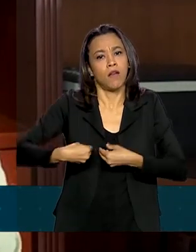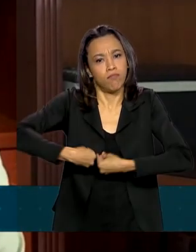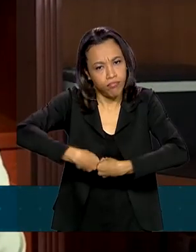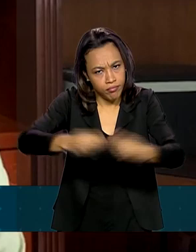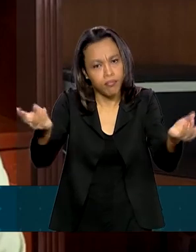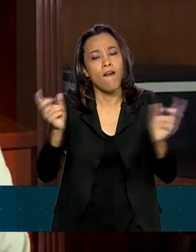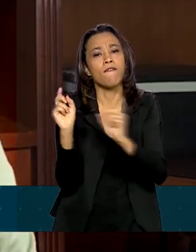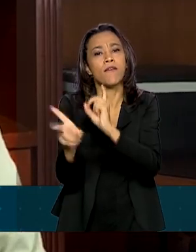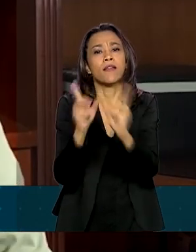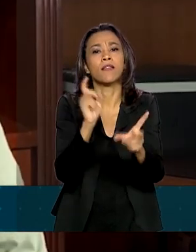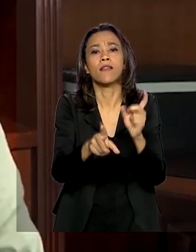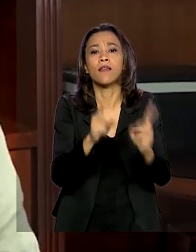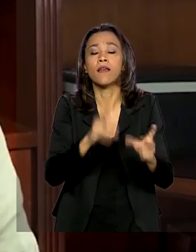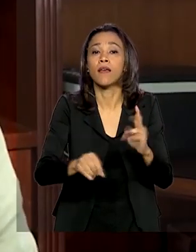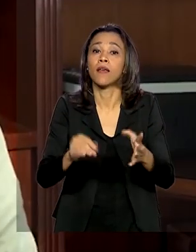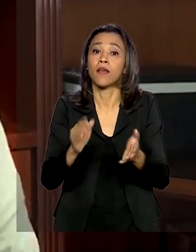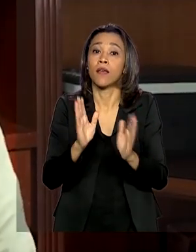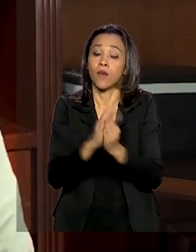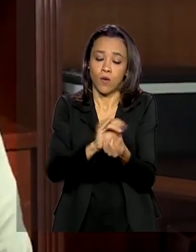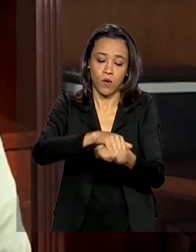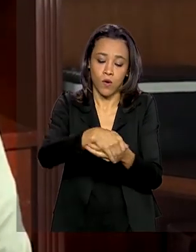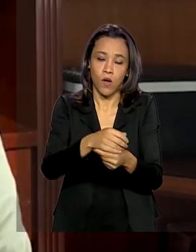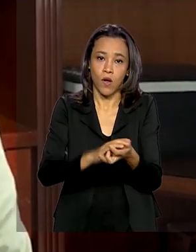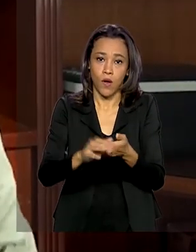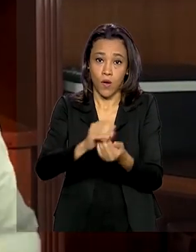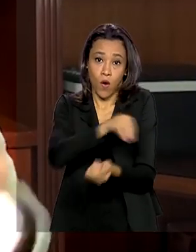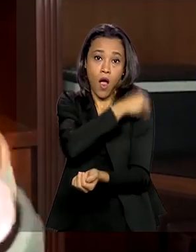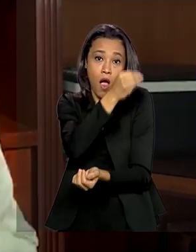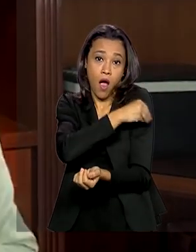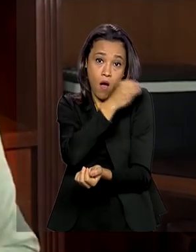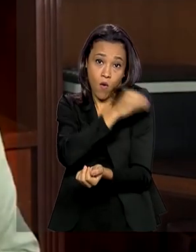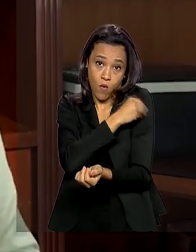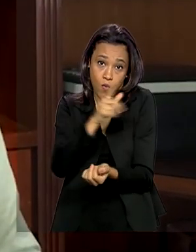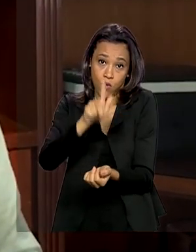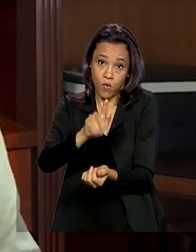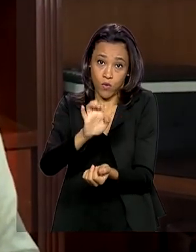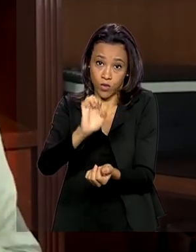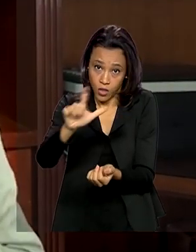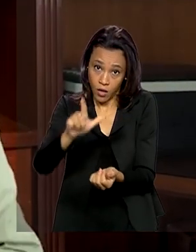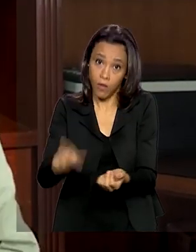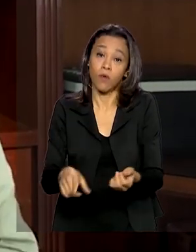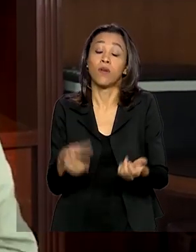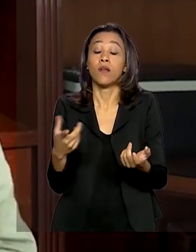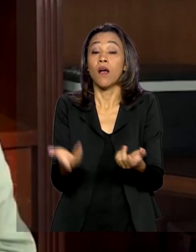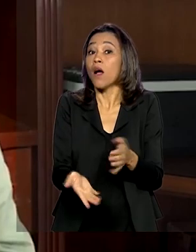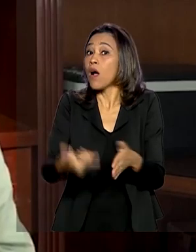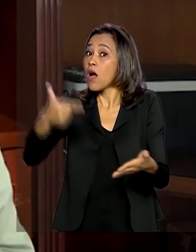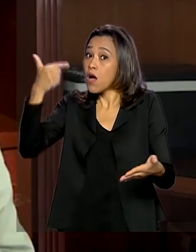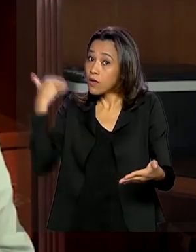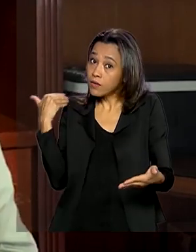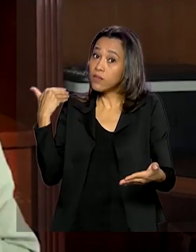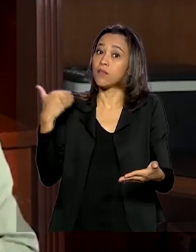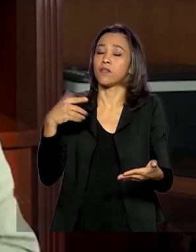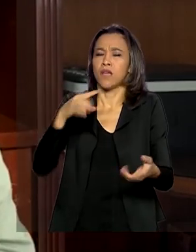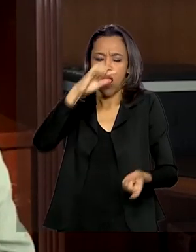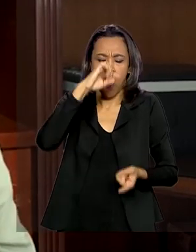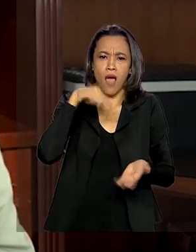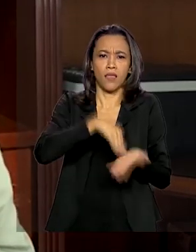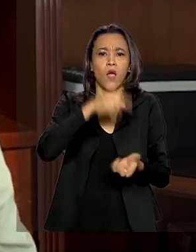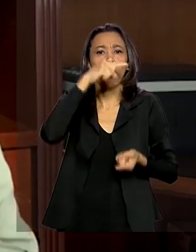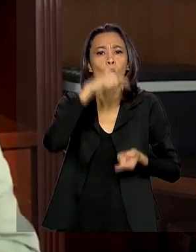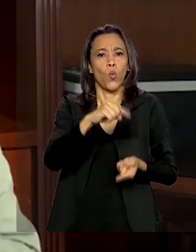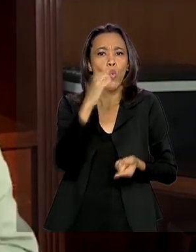70% em embalagens de até um litro. A comercialização do produto estava suspensa pela agência desde